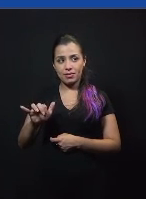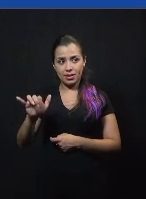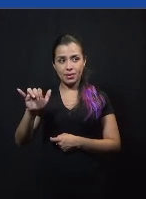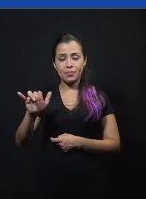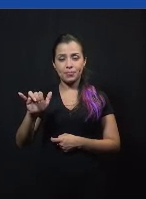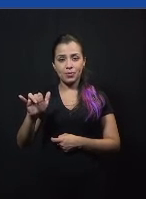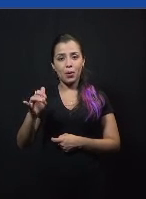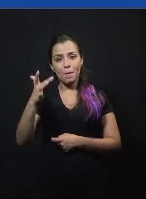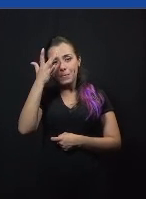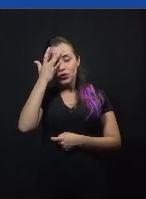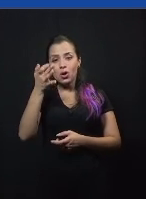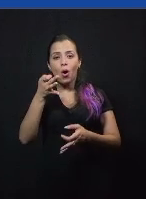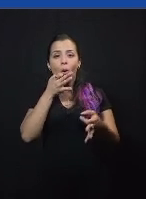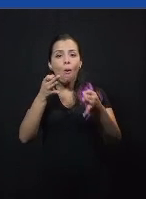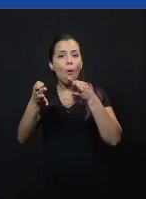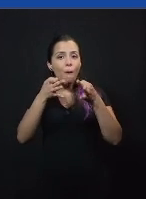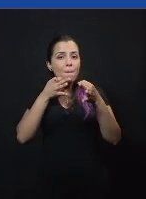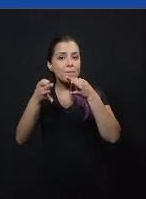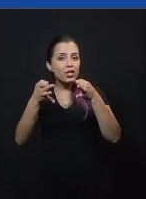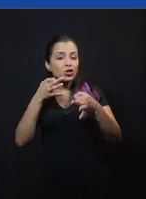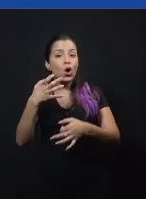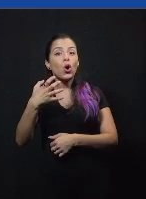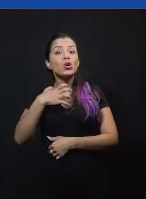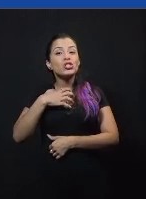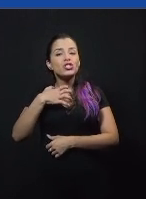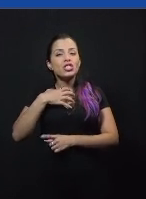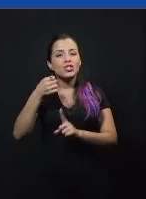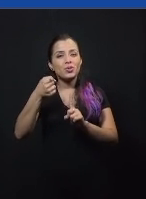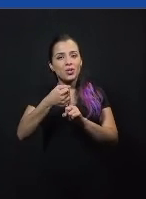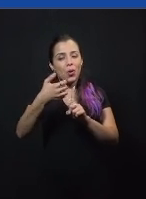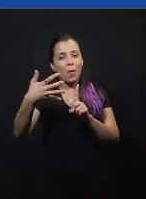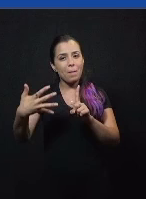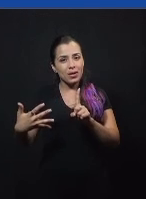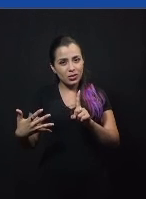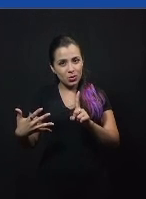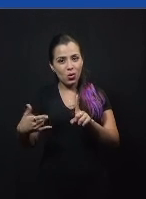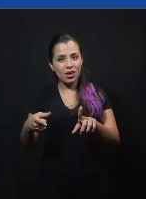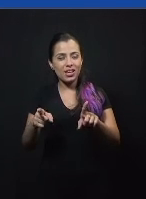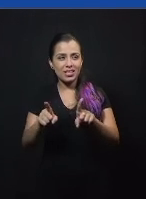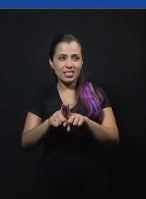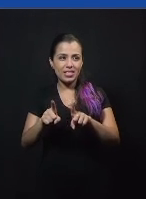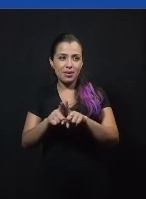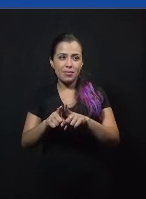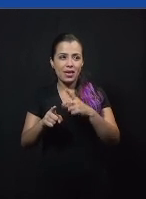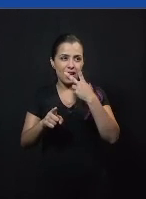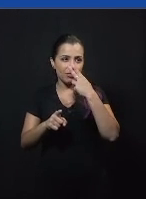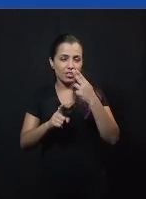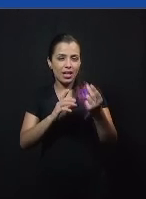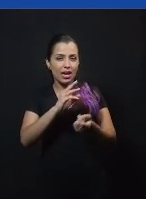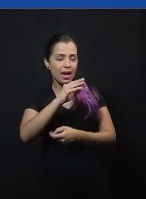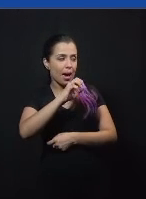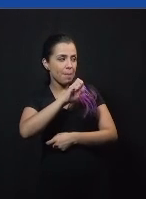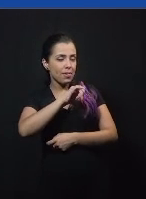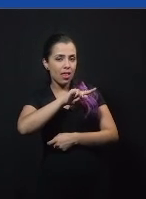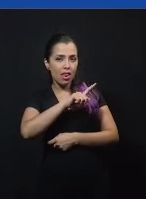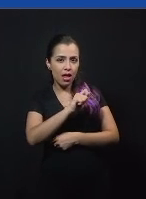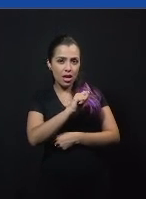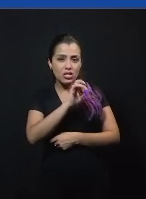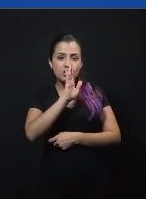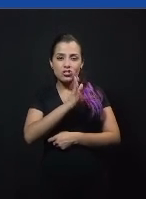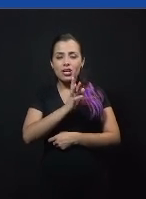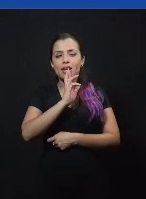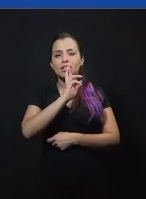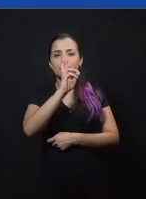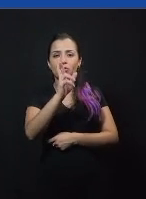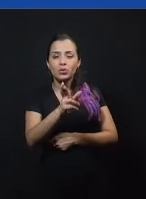comentou sobre os argumentos que acharam mais interessante também acho que Camila já respondeu as duas perguntas onde é que podem acessar o nosso